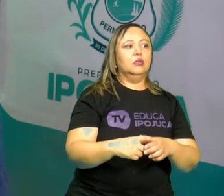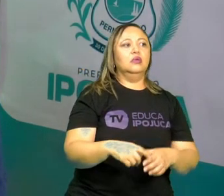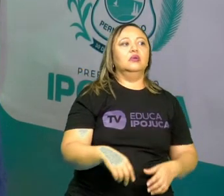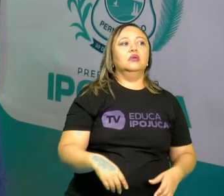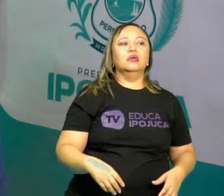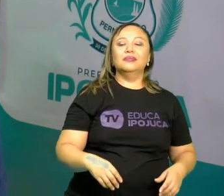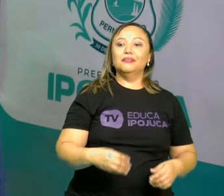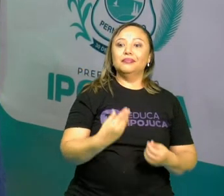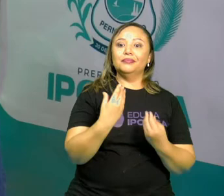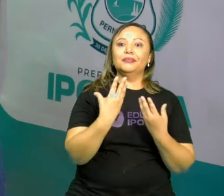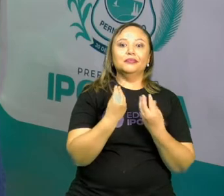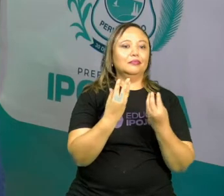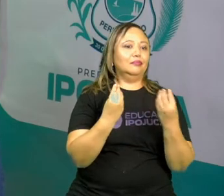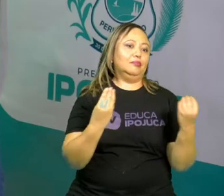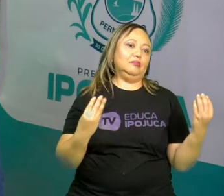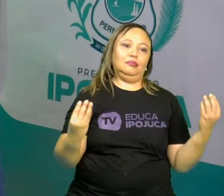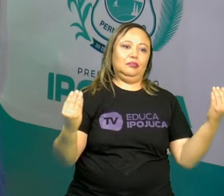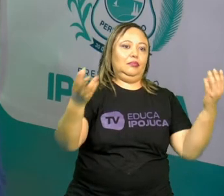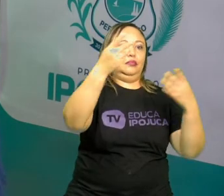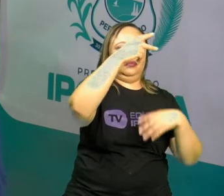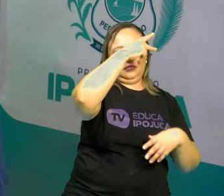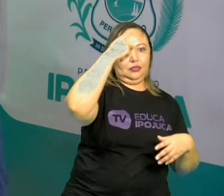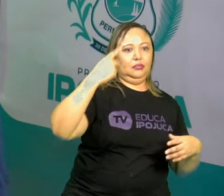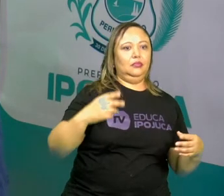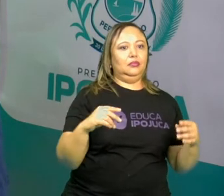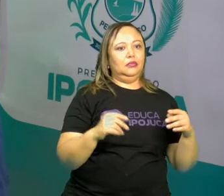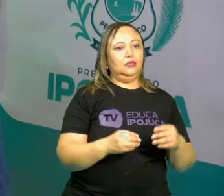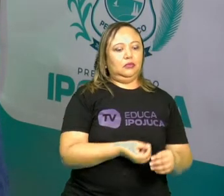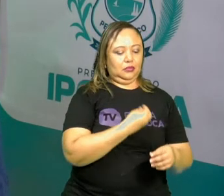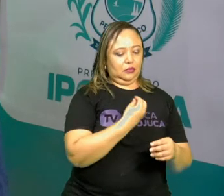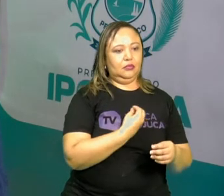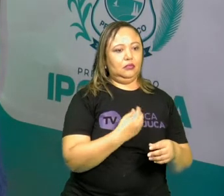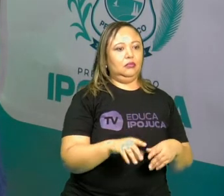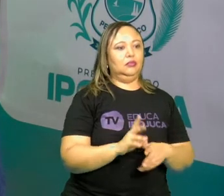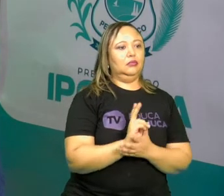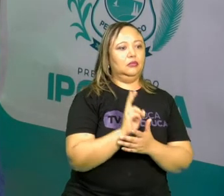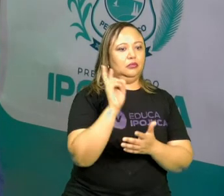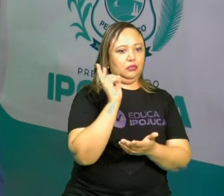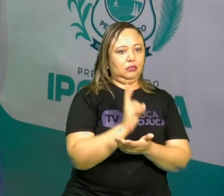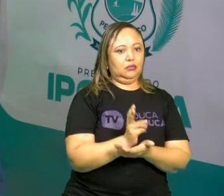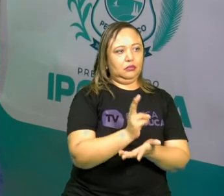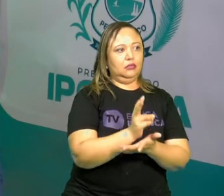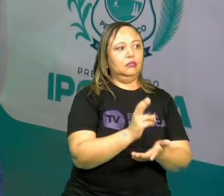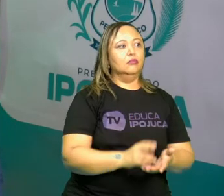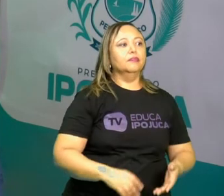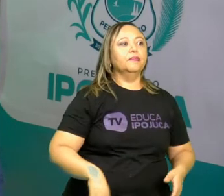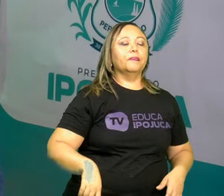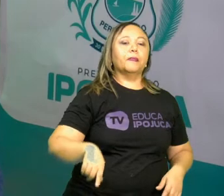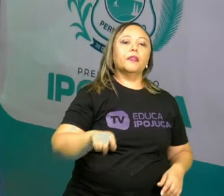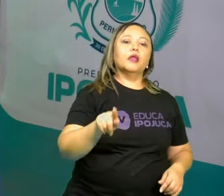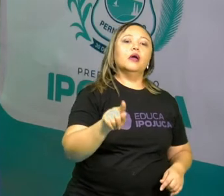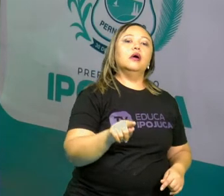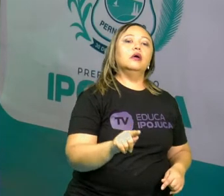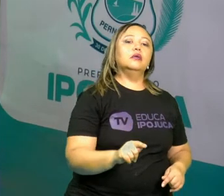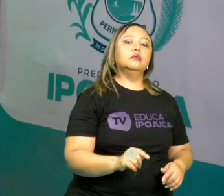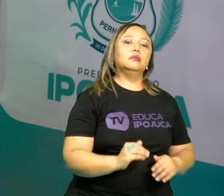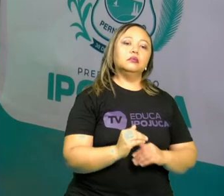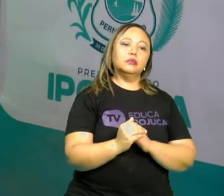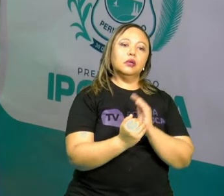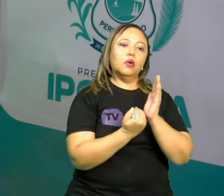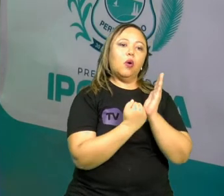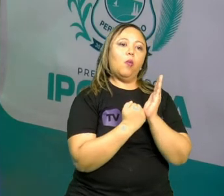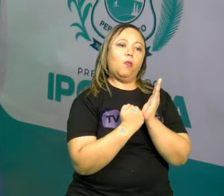a superpopulação. Certo? Vamos dar segmento. Essa questão da densidade